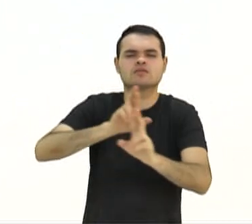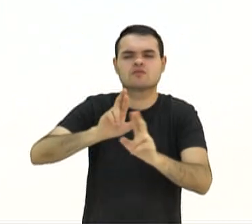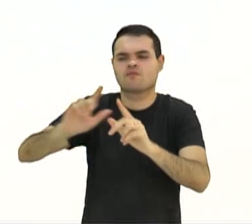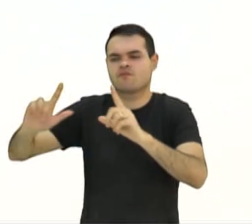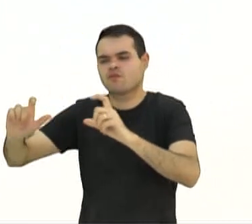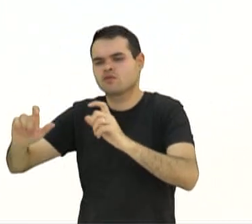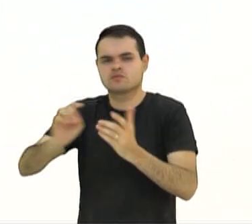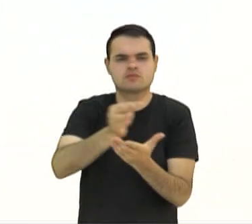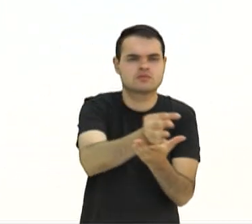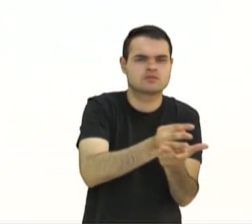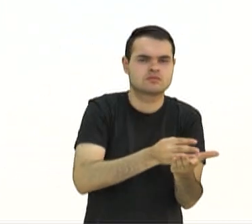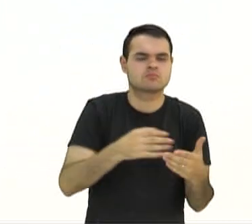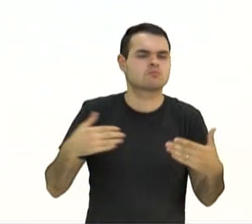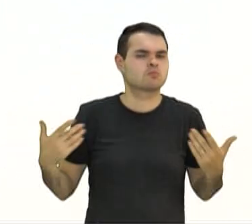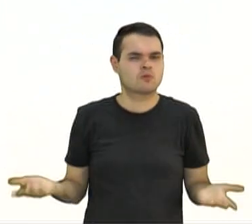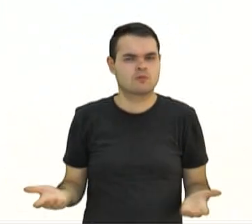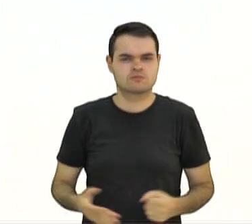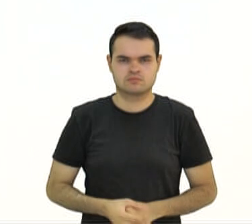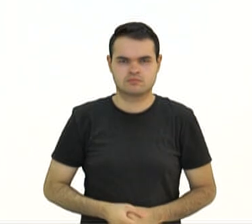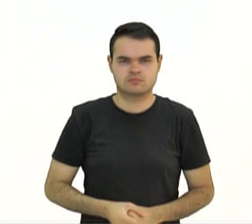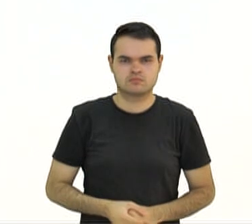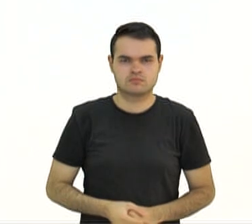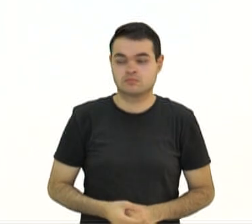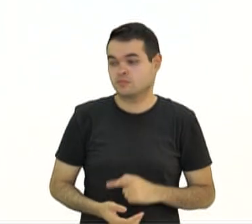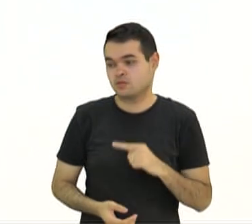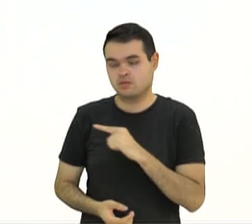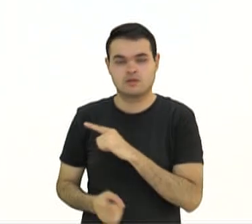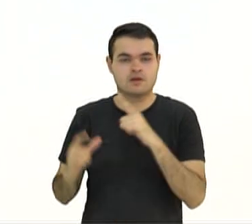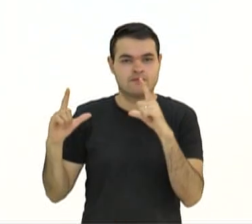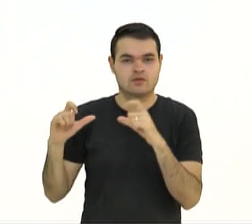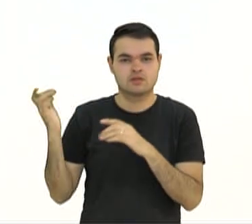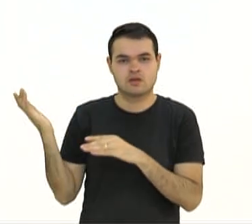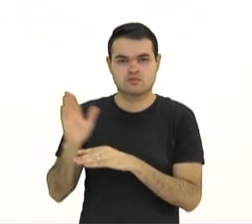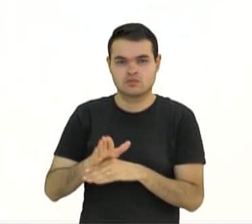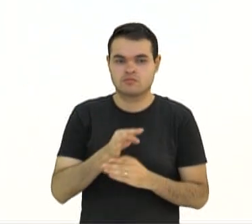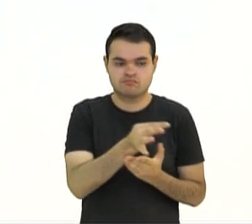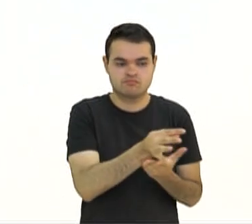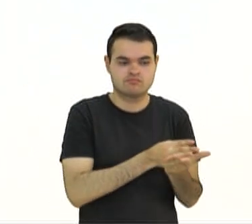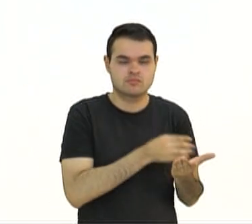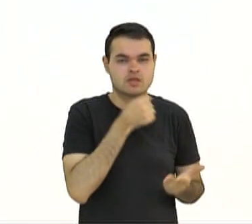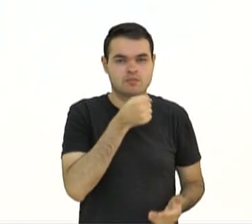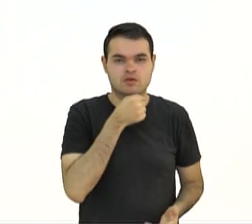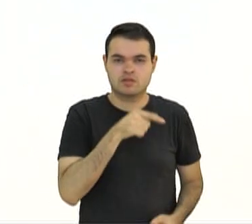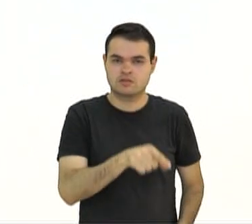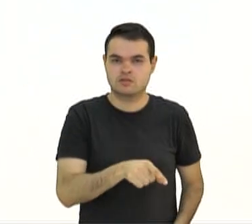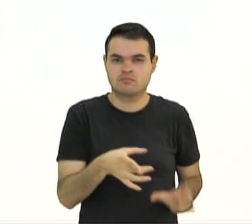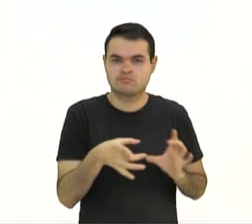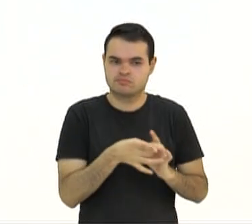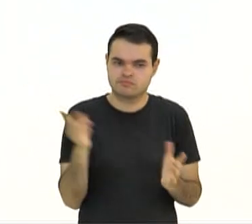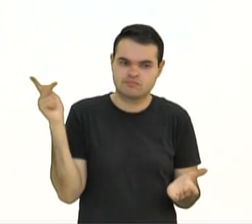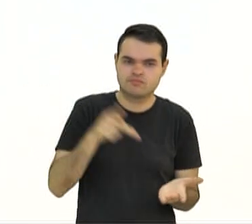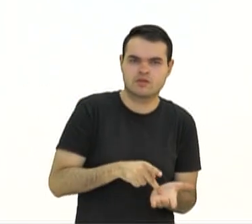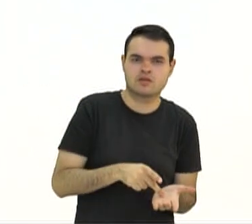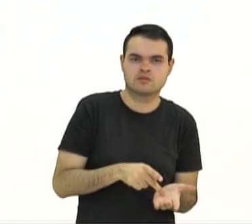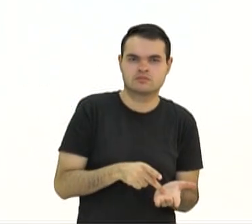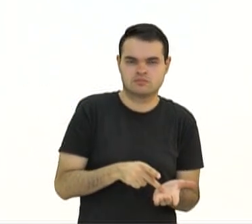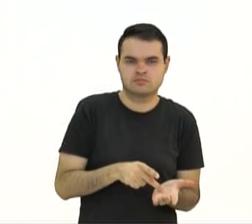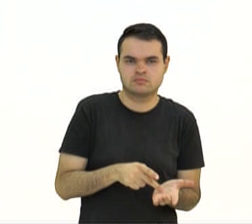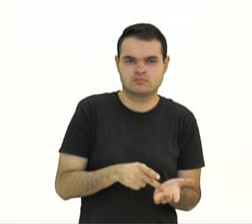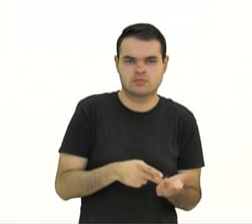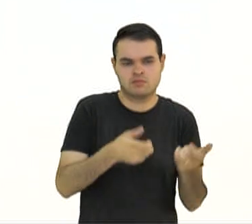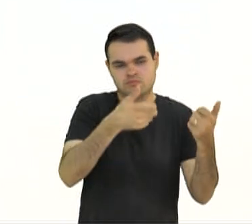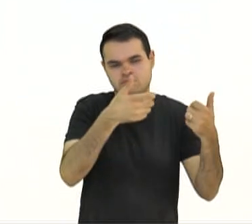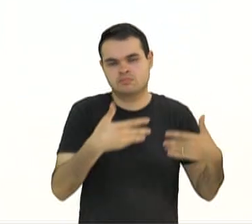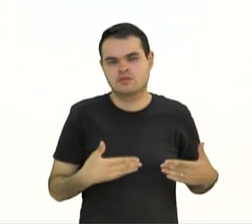foto e a reportagem. Nesse caso, a fotografia ajuda a reportagem a trazer veracidade para narrar os fatos.